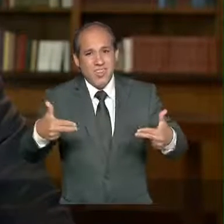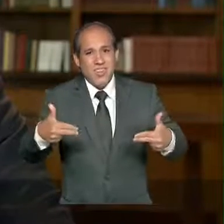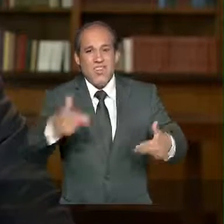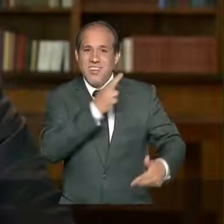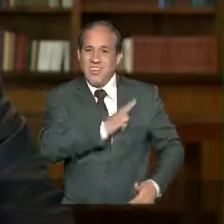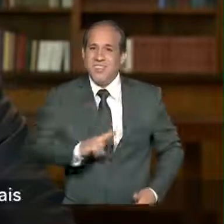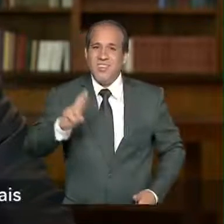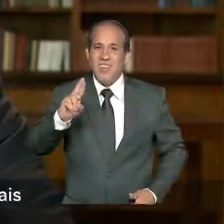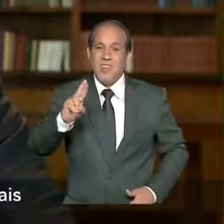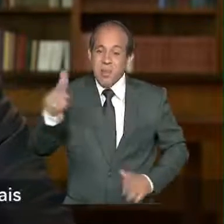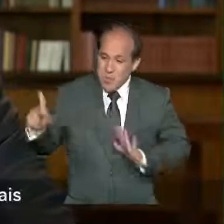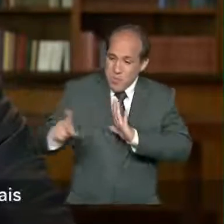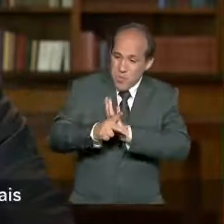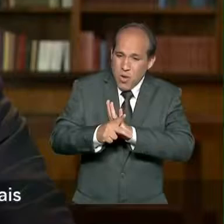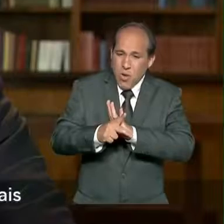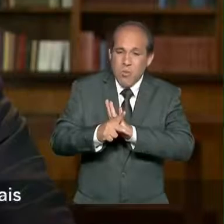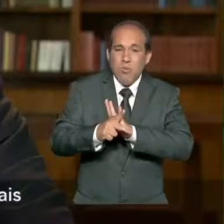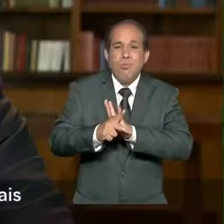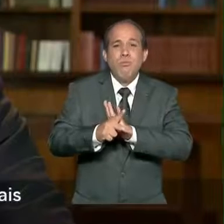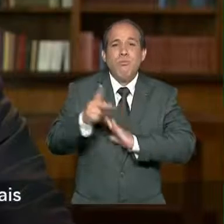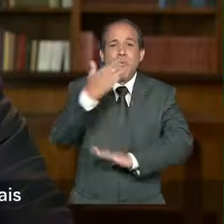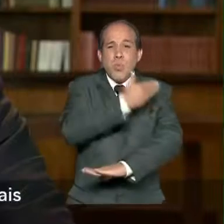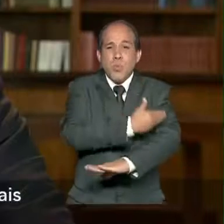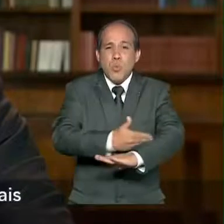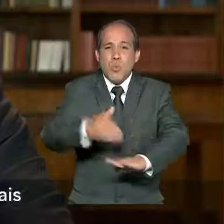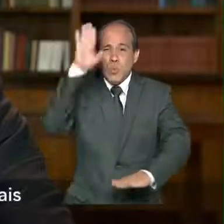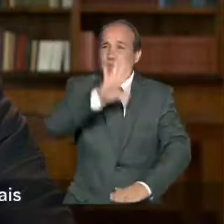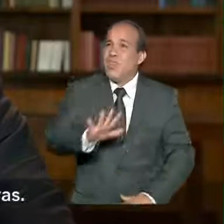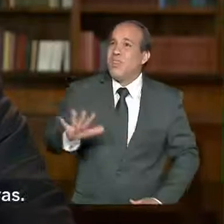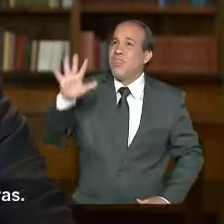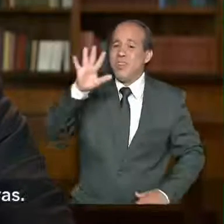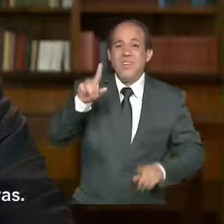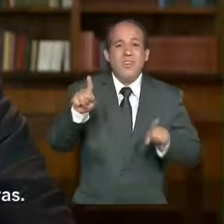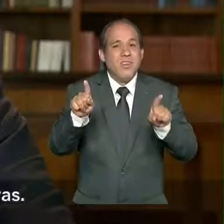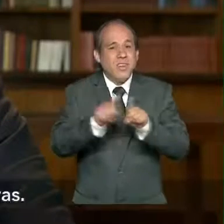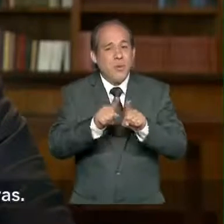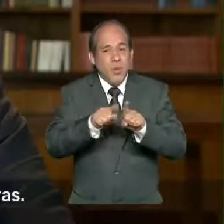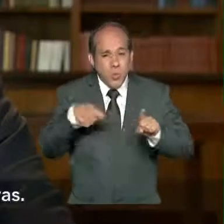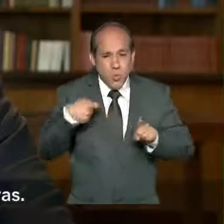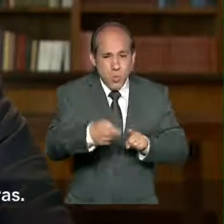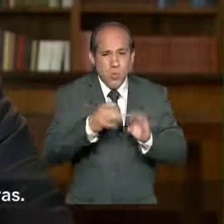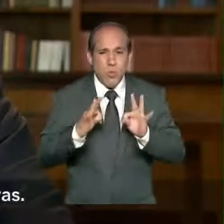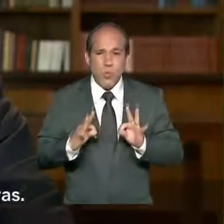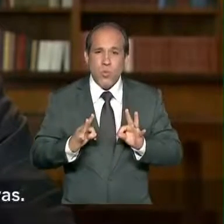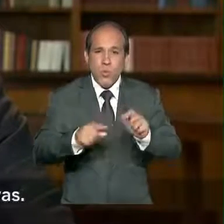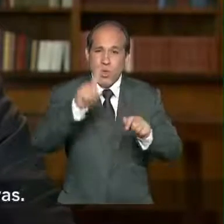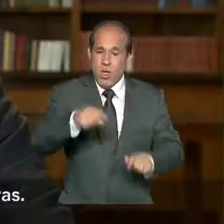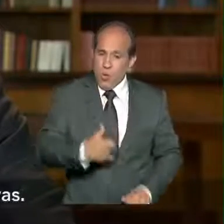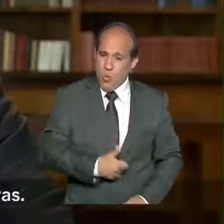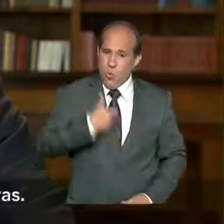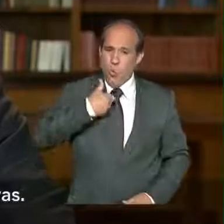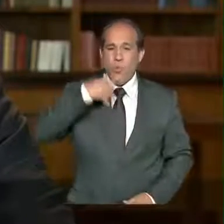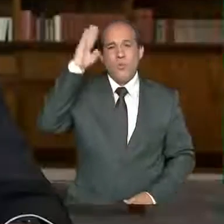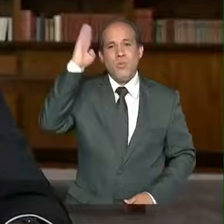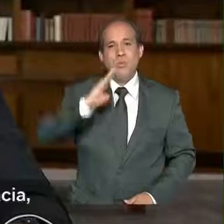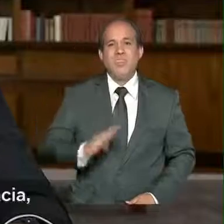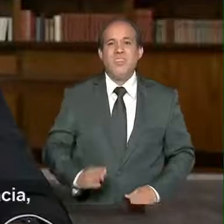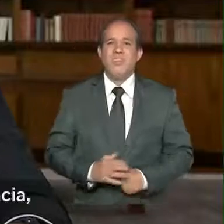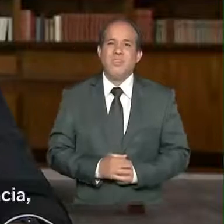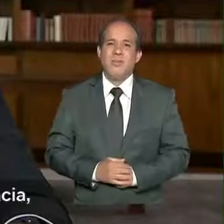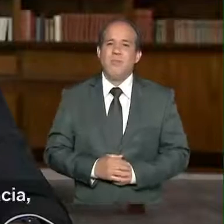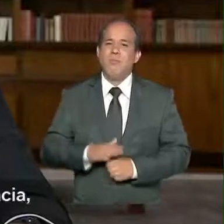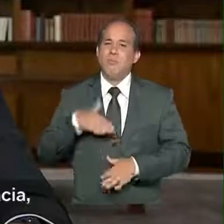e religiosas que foram integradas aos costumes nacionais e orgulhosamente assumidas como brasileiras